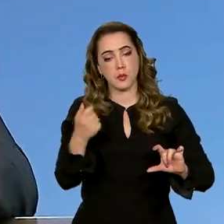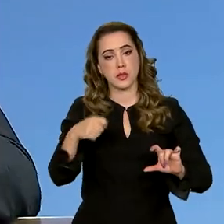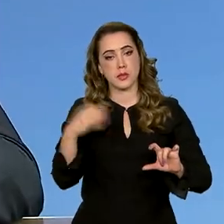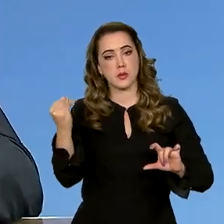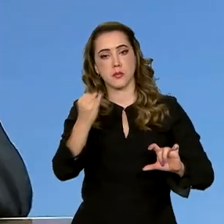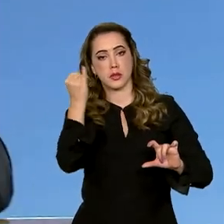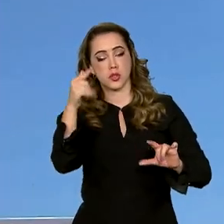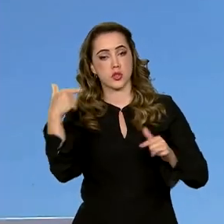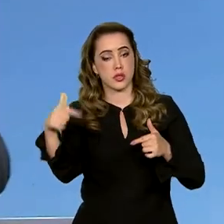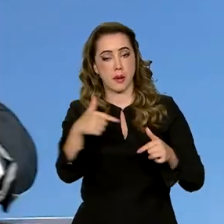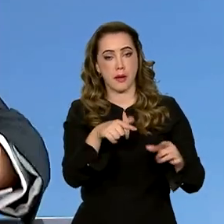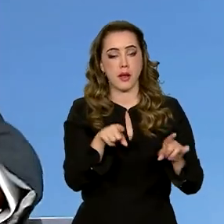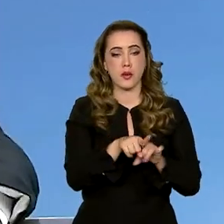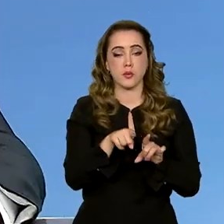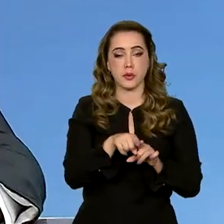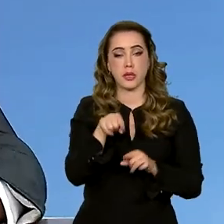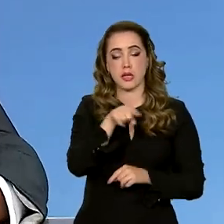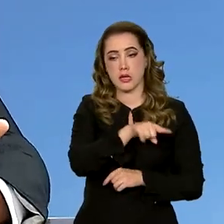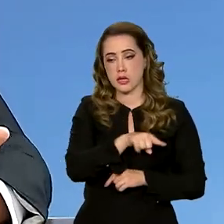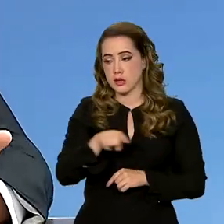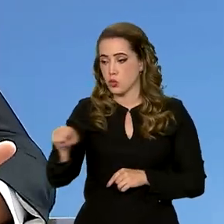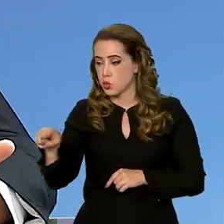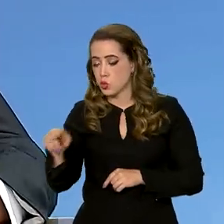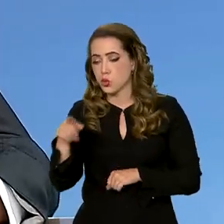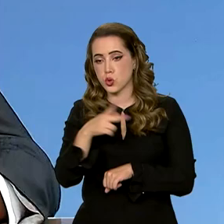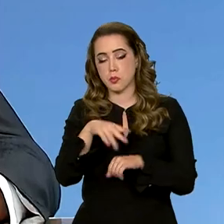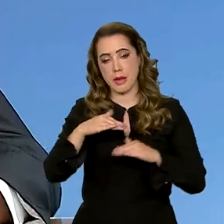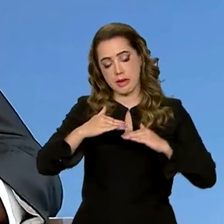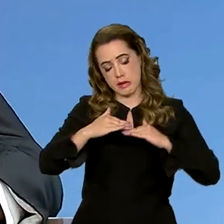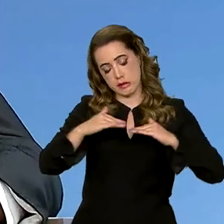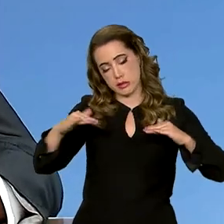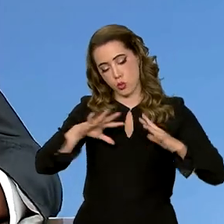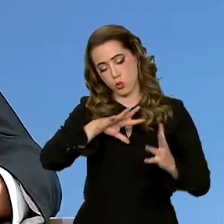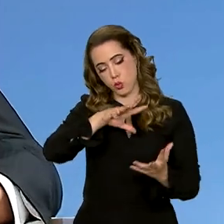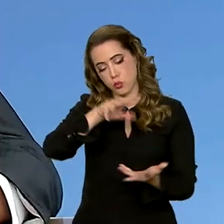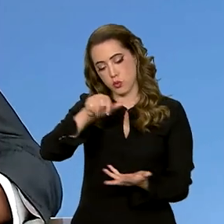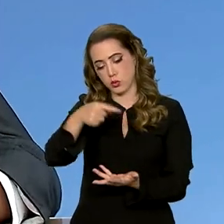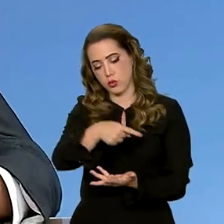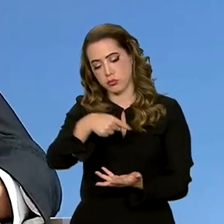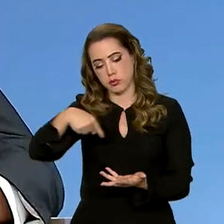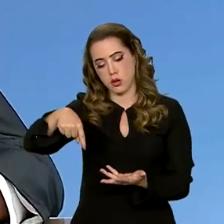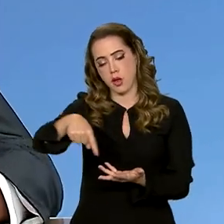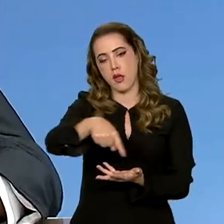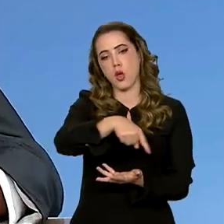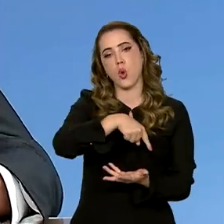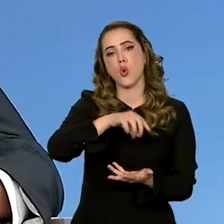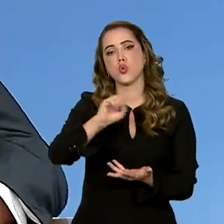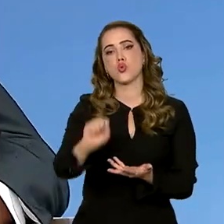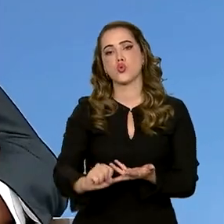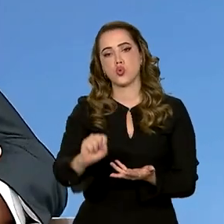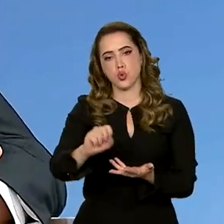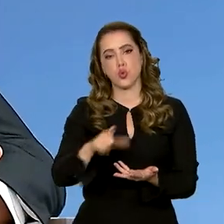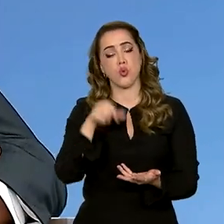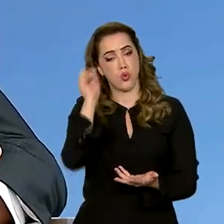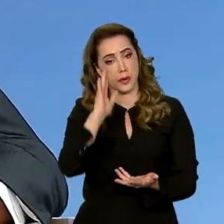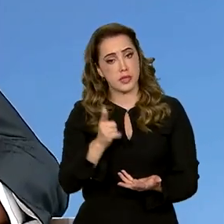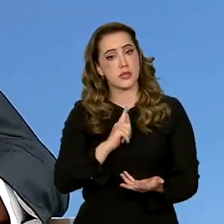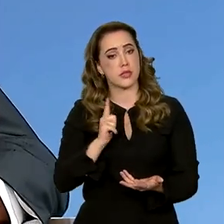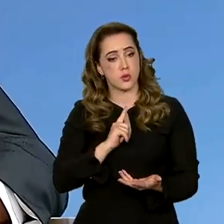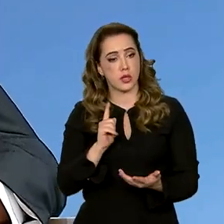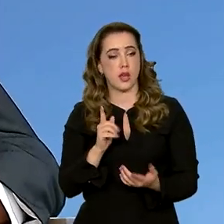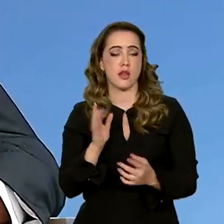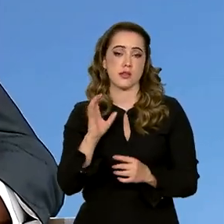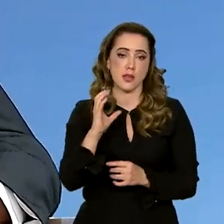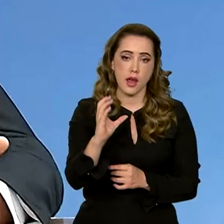relevante, considerando que dentro desses países é um país que tem capacidade, estrutura, no seu sistema nacional de ciência e tecnologia de